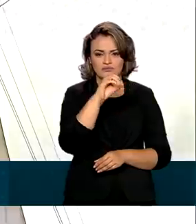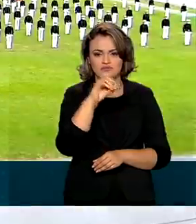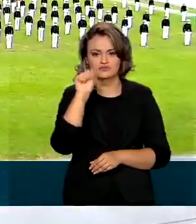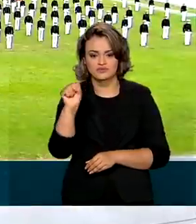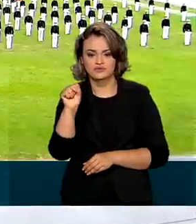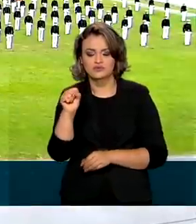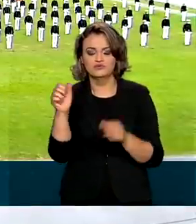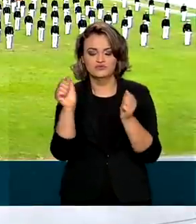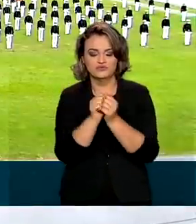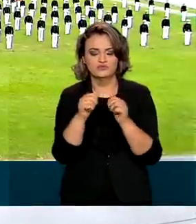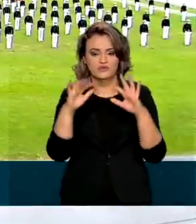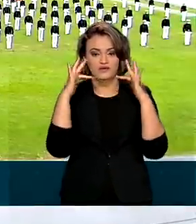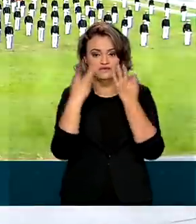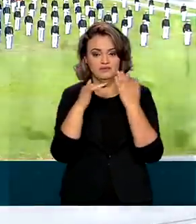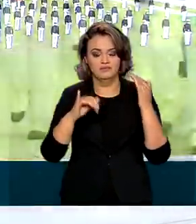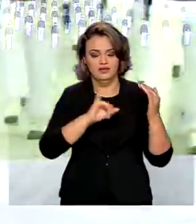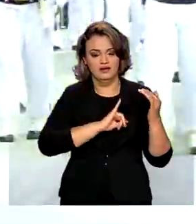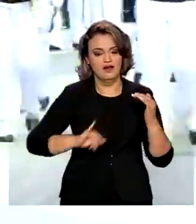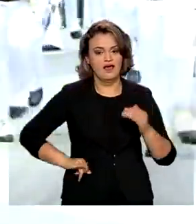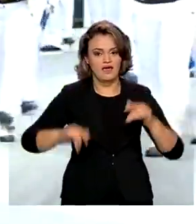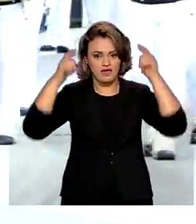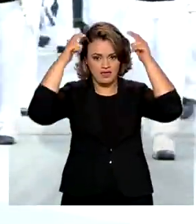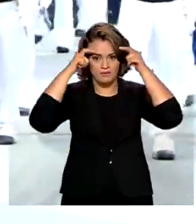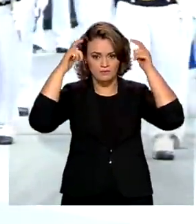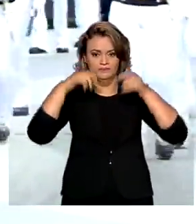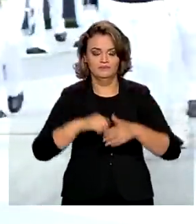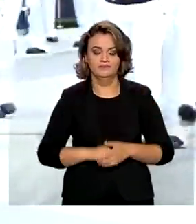a chegada da família real portuguesa.